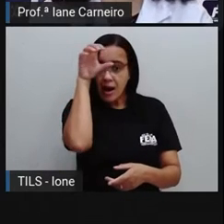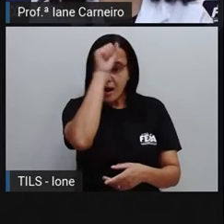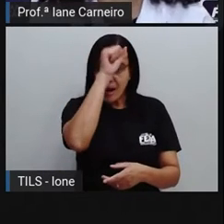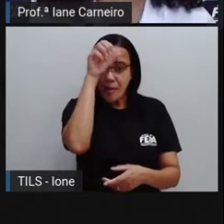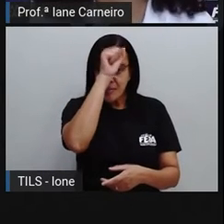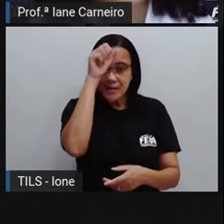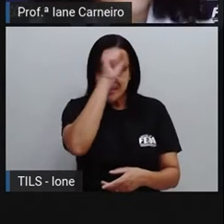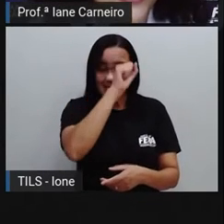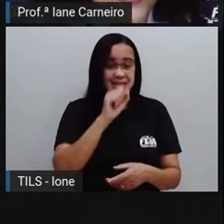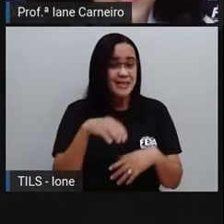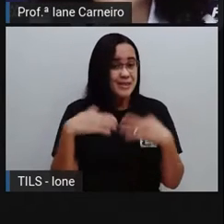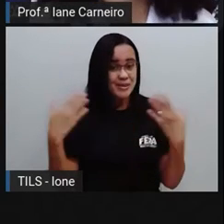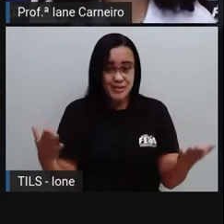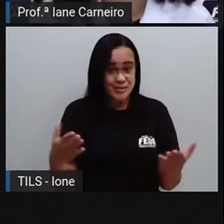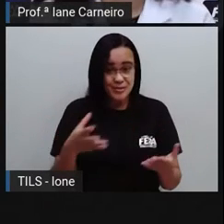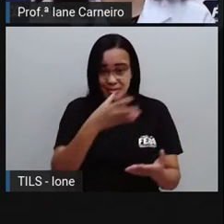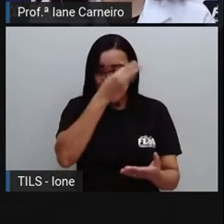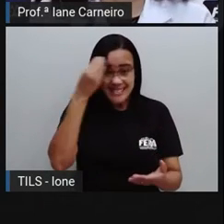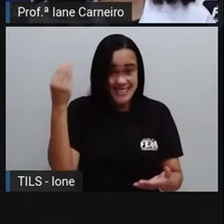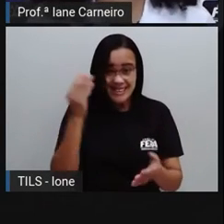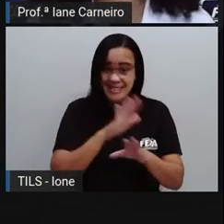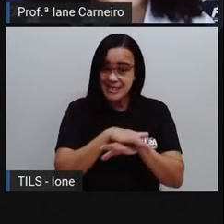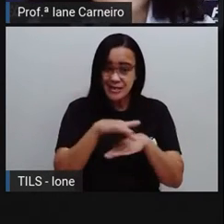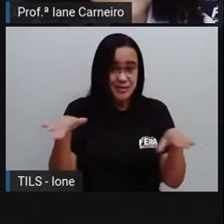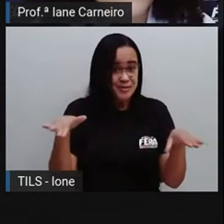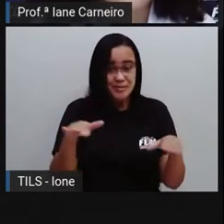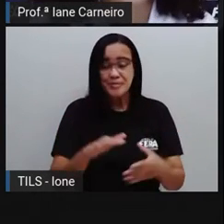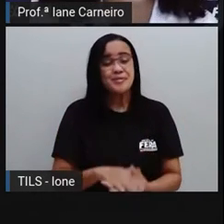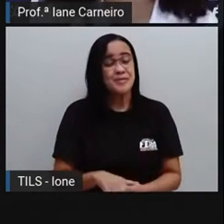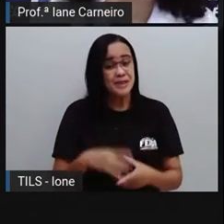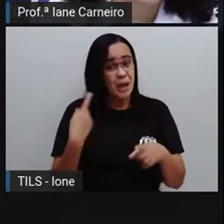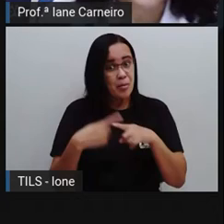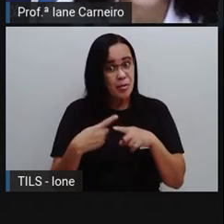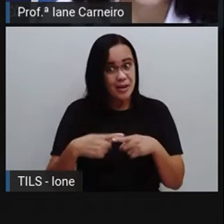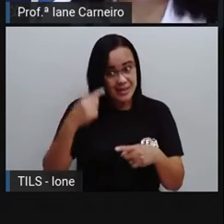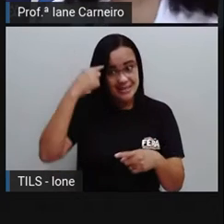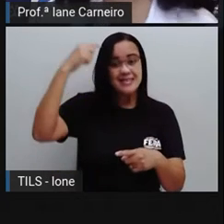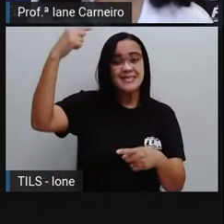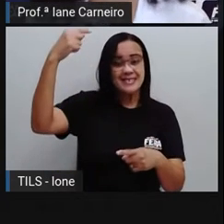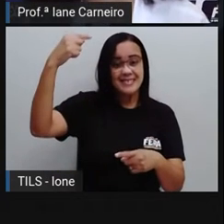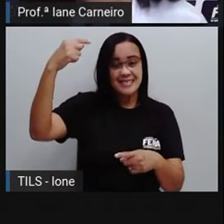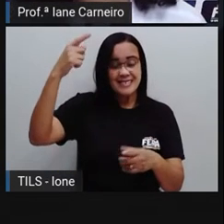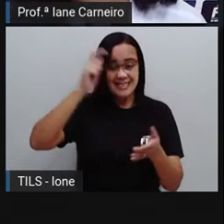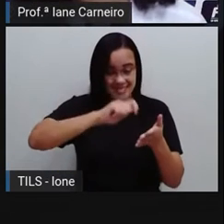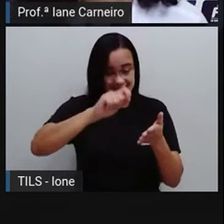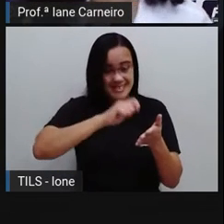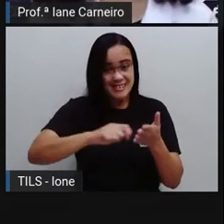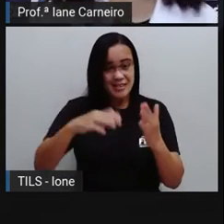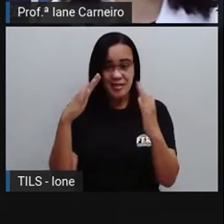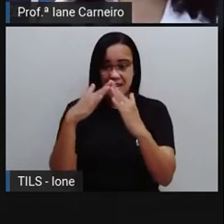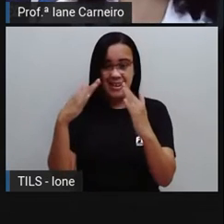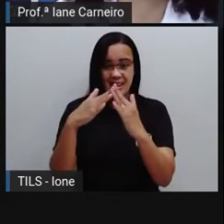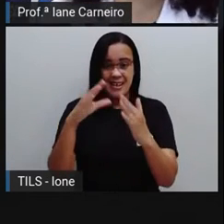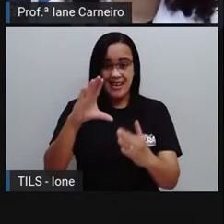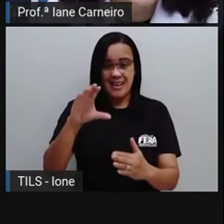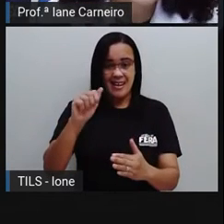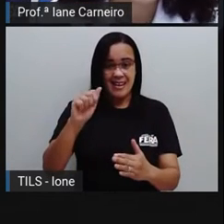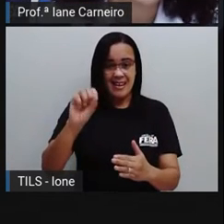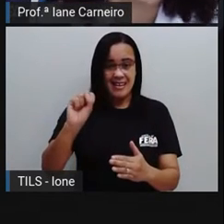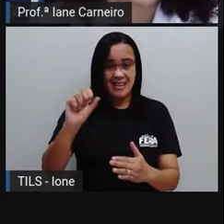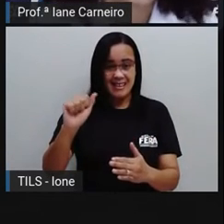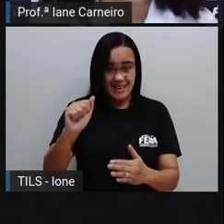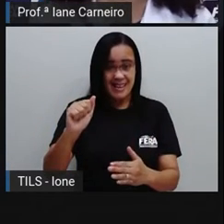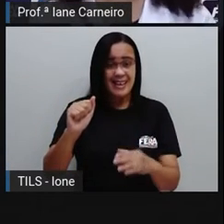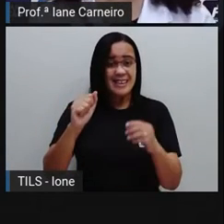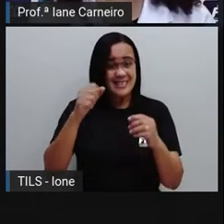ela já tinha aprendido de qual, né, como é que se escreve a palavra casa. Ela não precisava parar de novo e pensar como é que